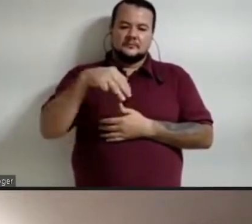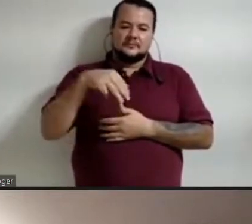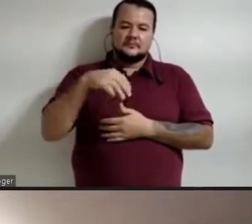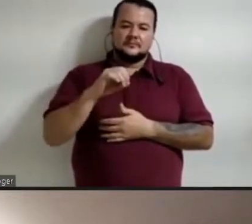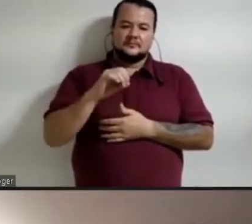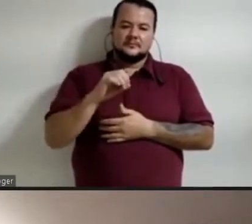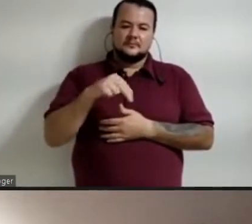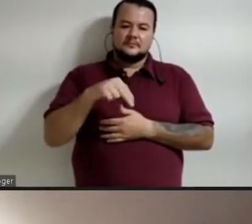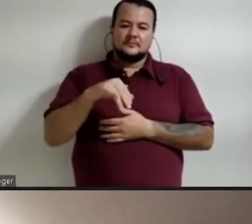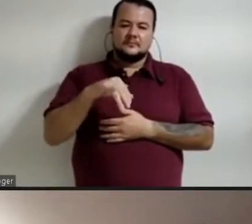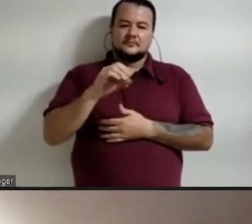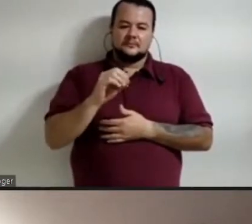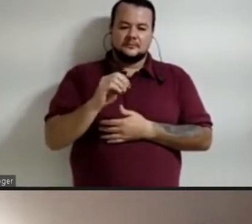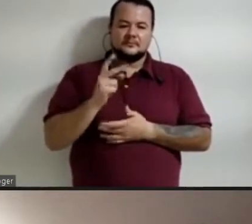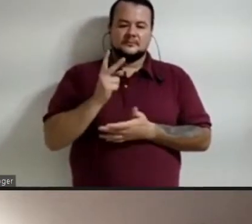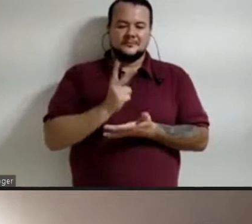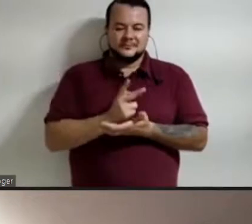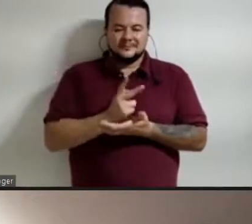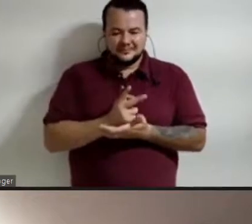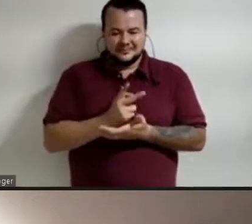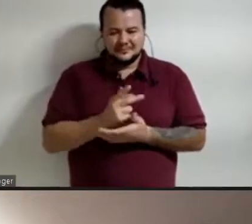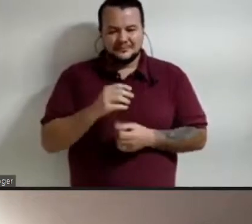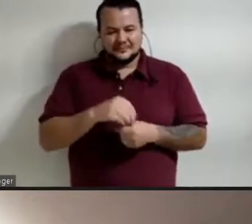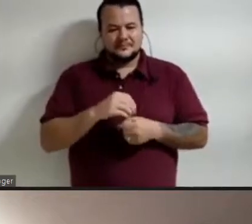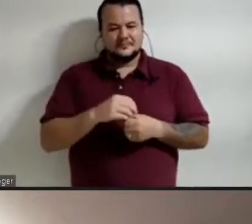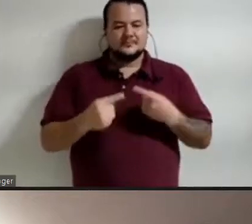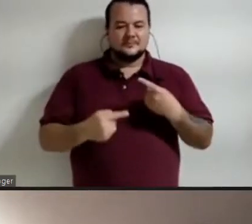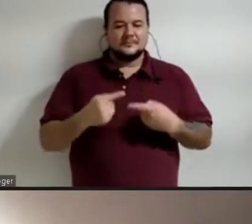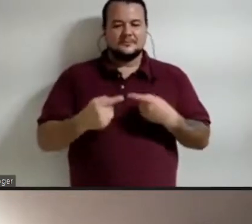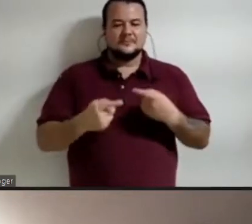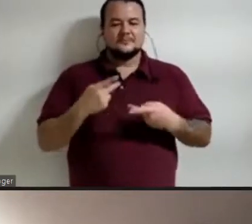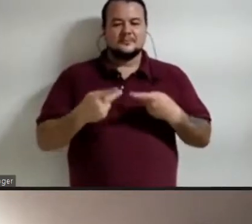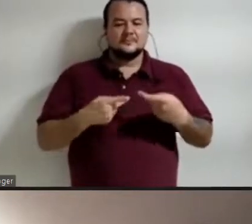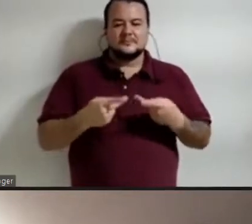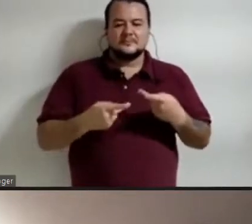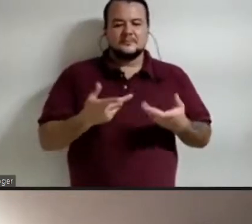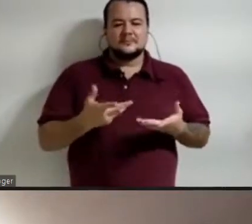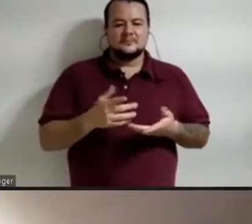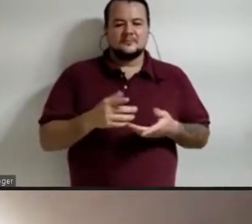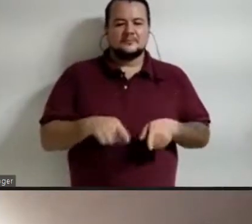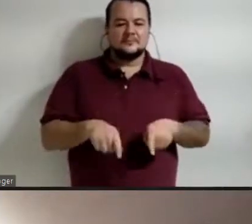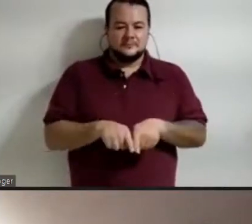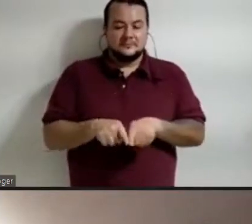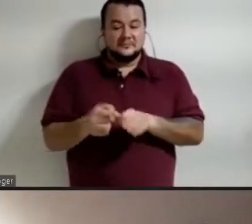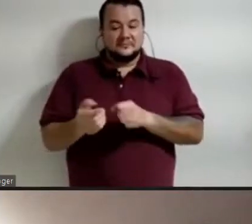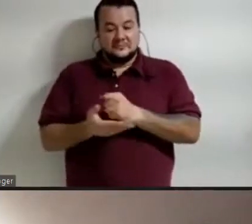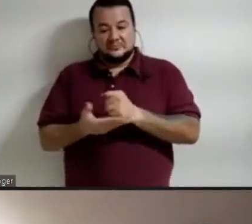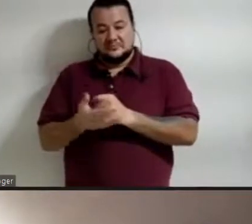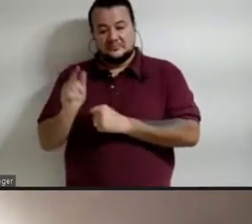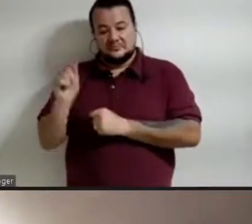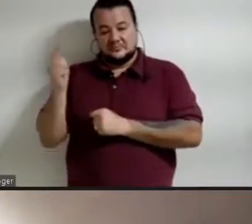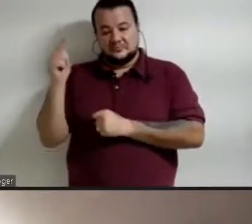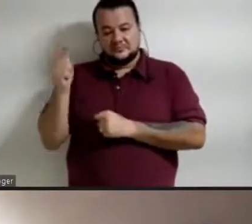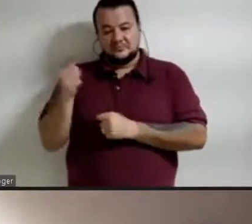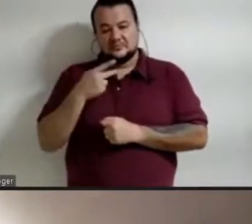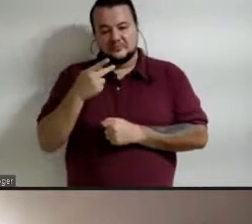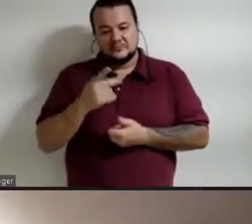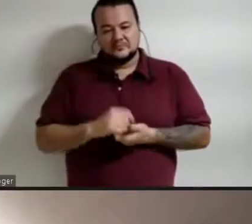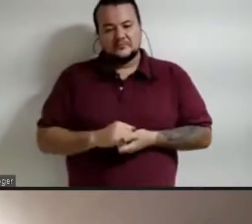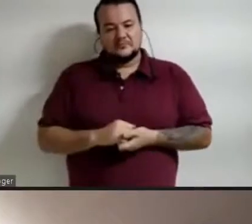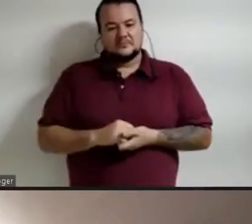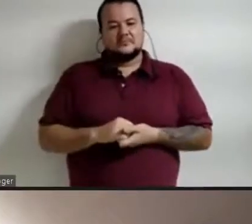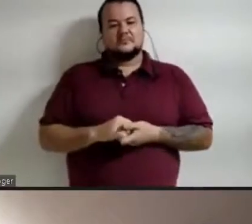que nós temos, sobretudo a partir de geógrafos, mas eu não